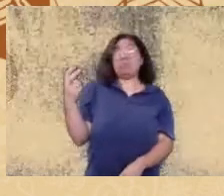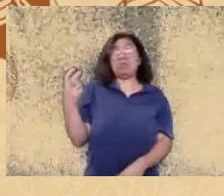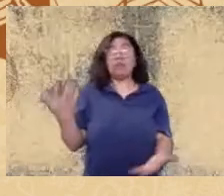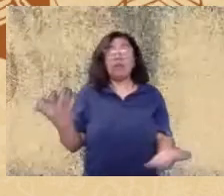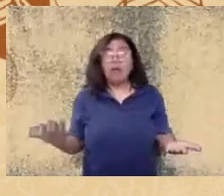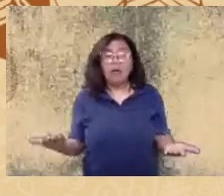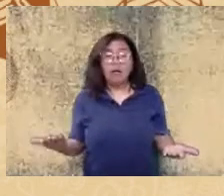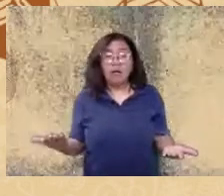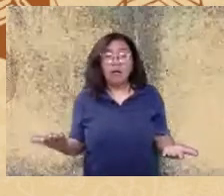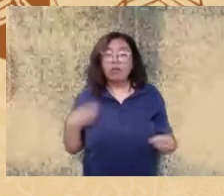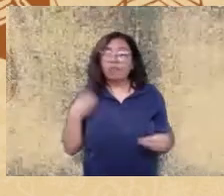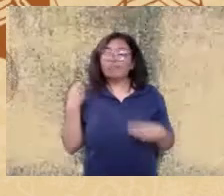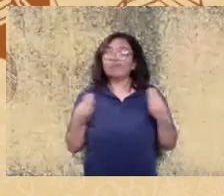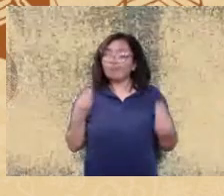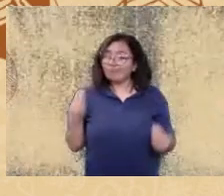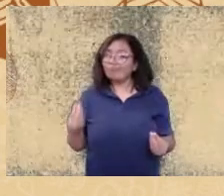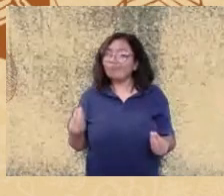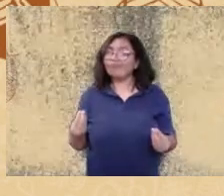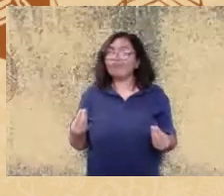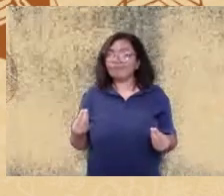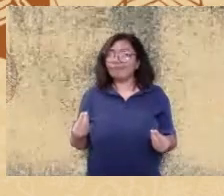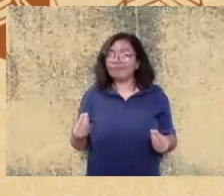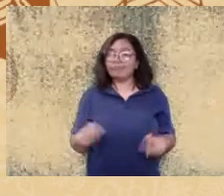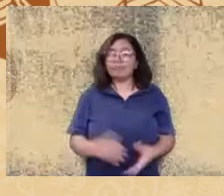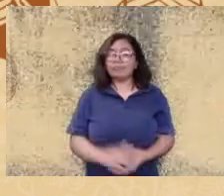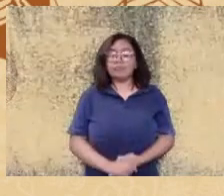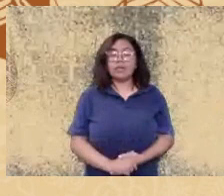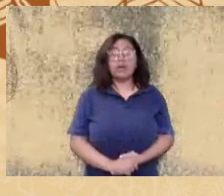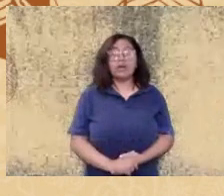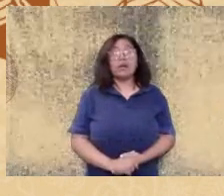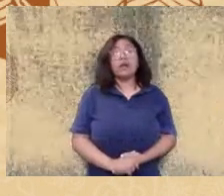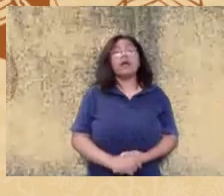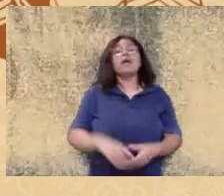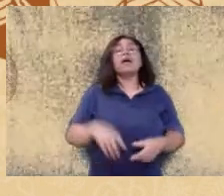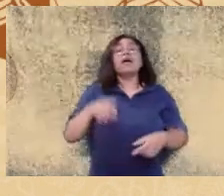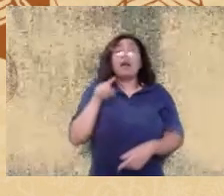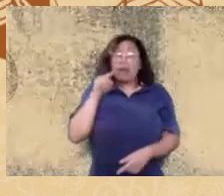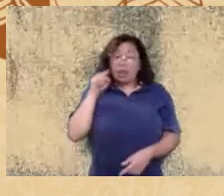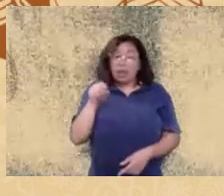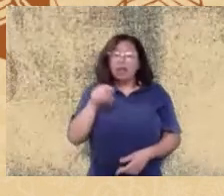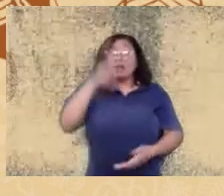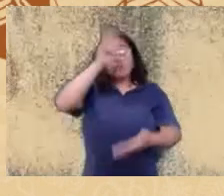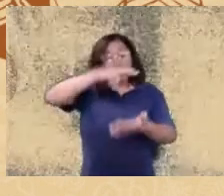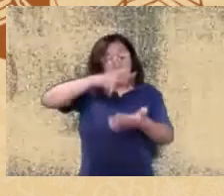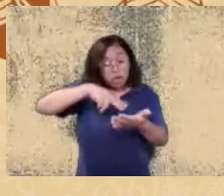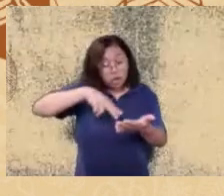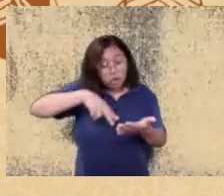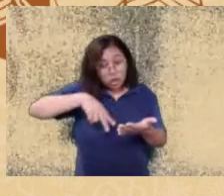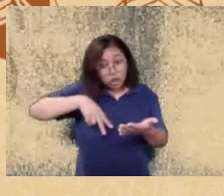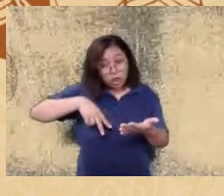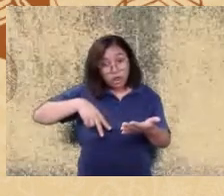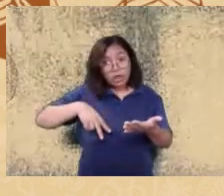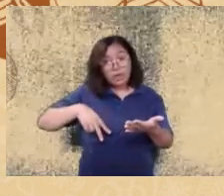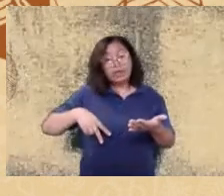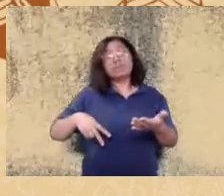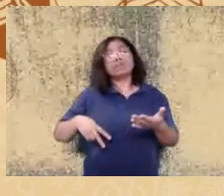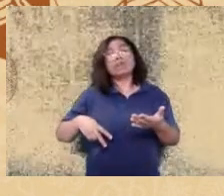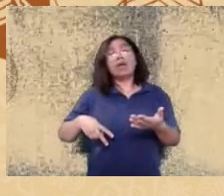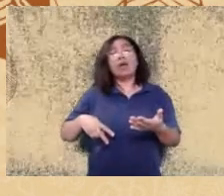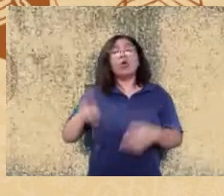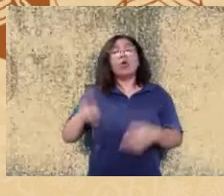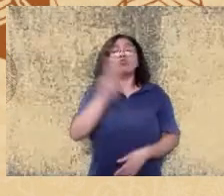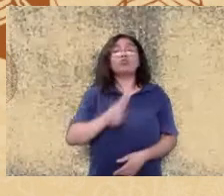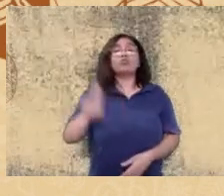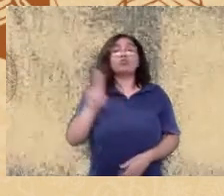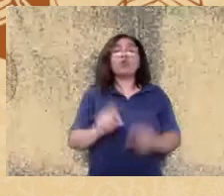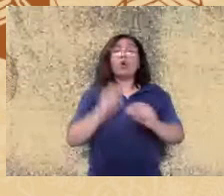é uma afirmação muito forte e aí lendo o artigo de Kanazawa a gente sabe que ele utilizou um banco de dados muito